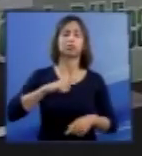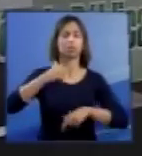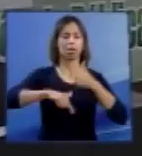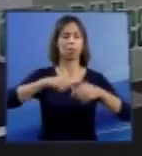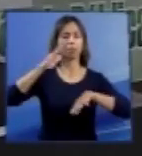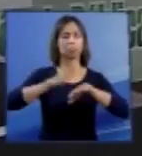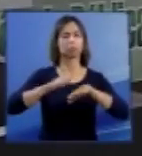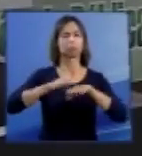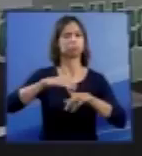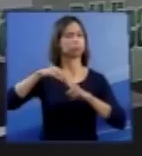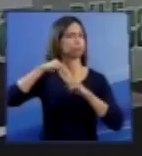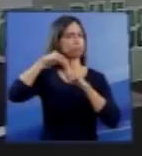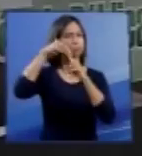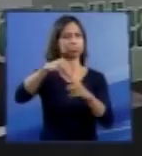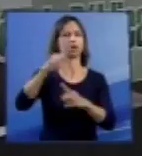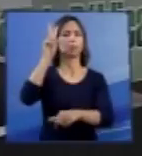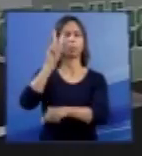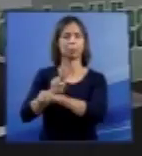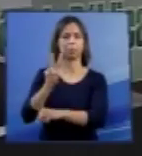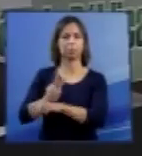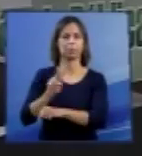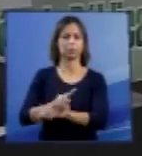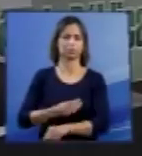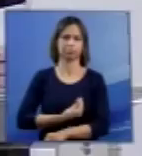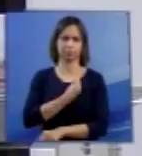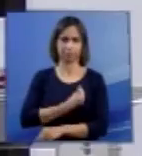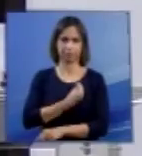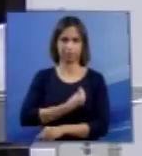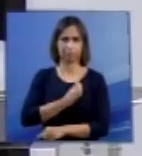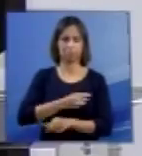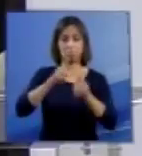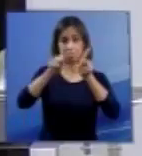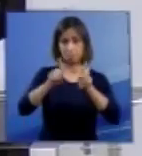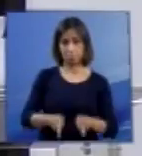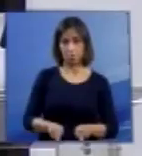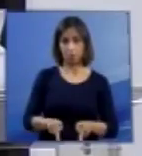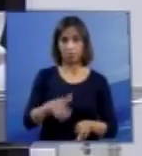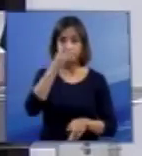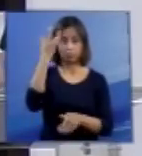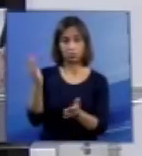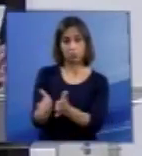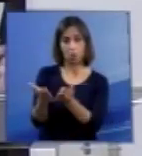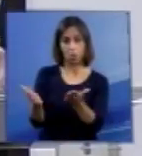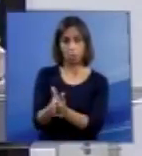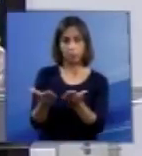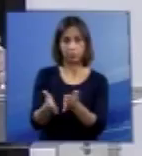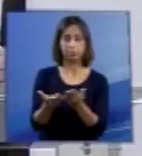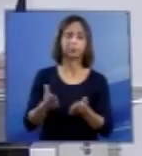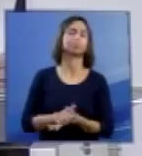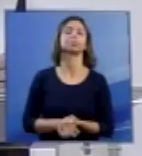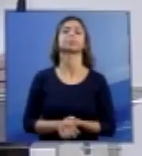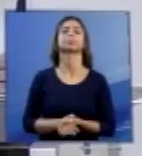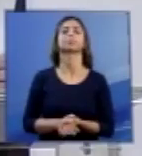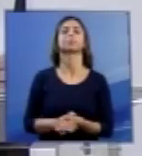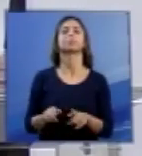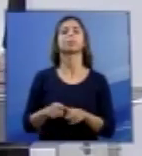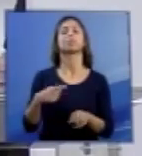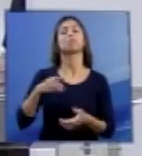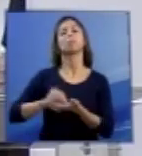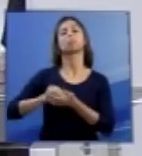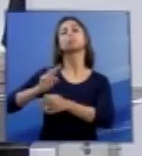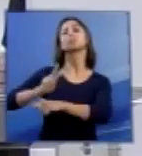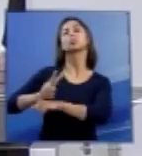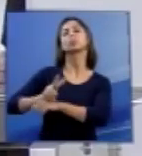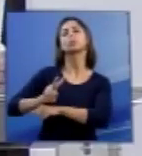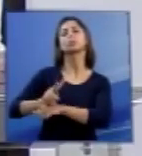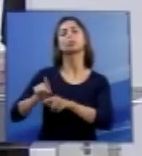primordial de proteção à vida da população mais desprotegida. E finalizo com as